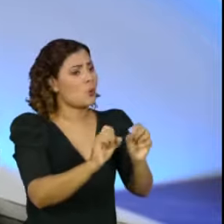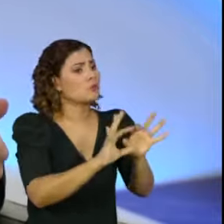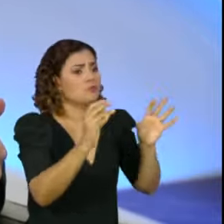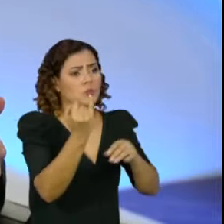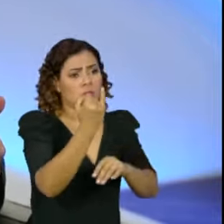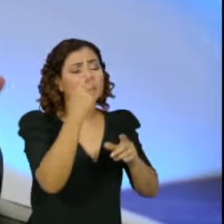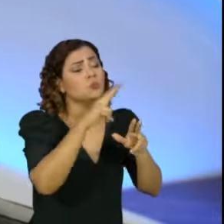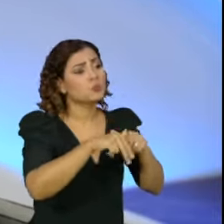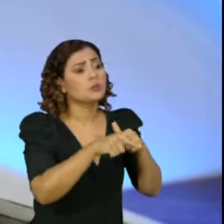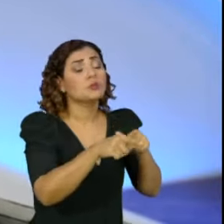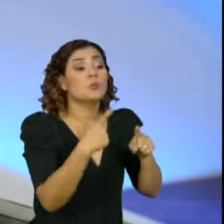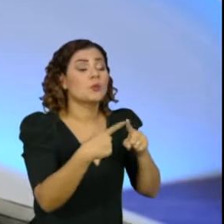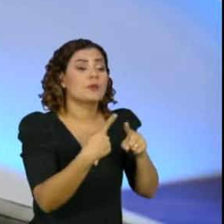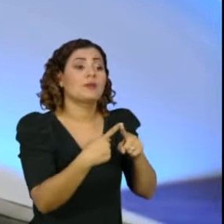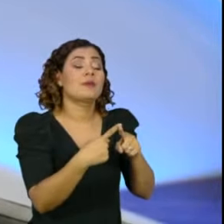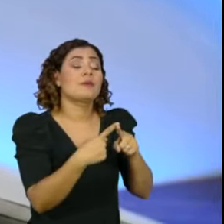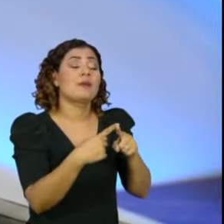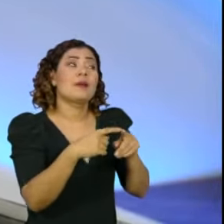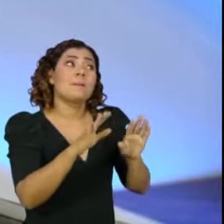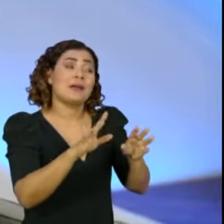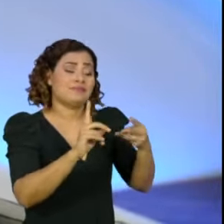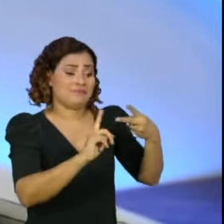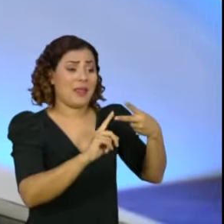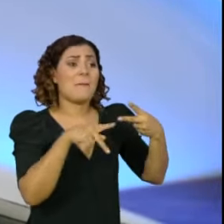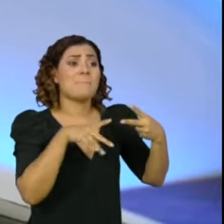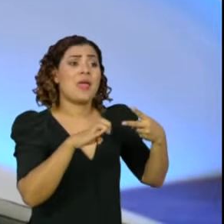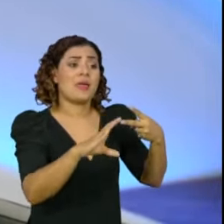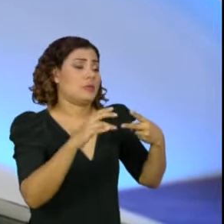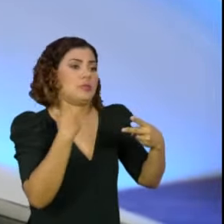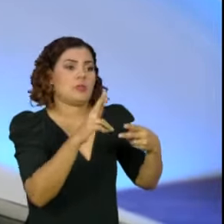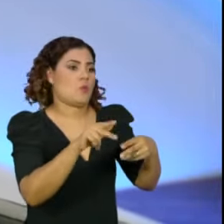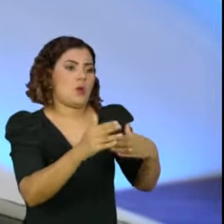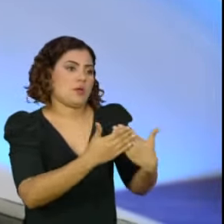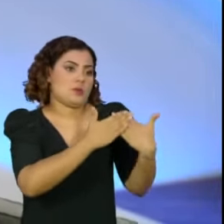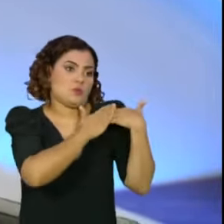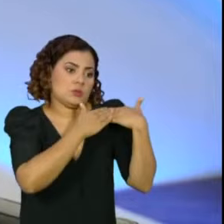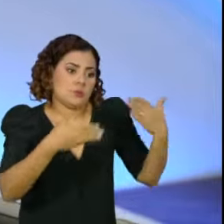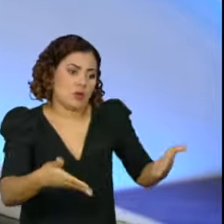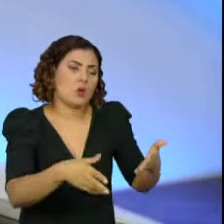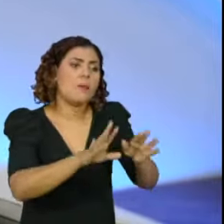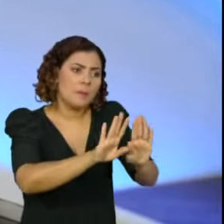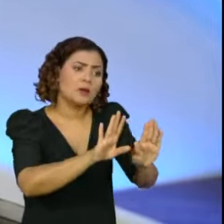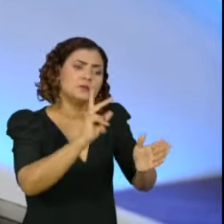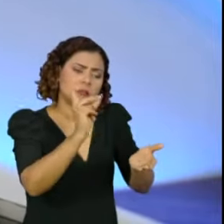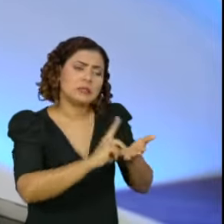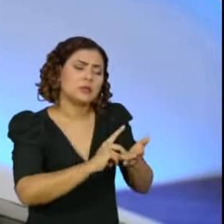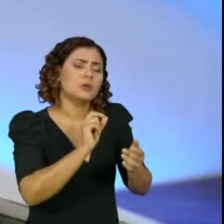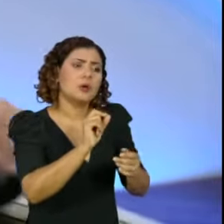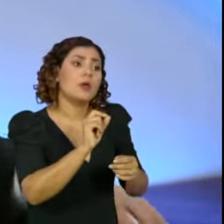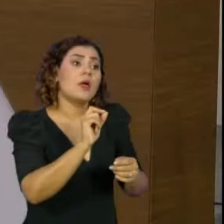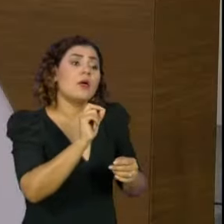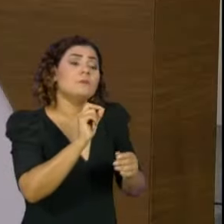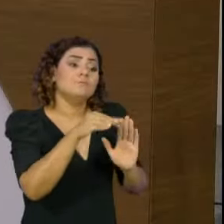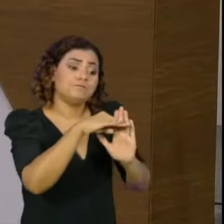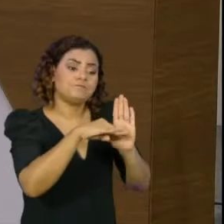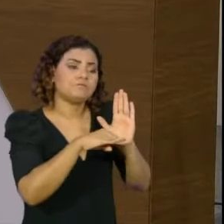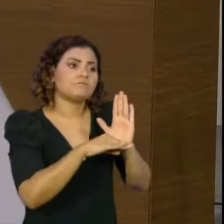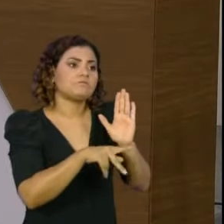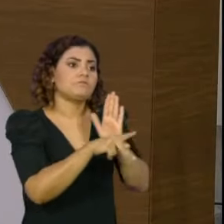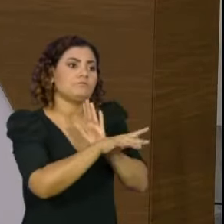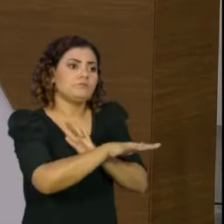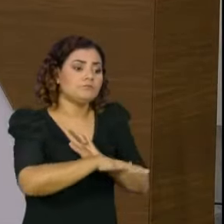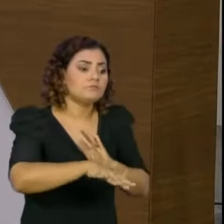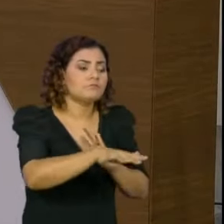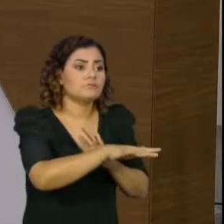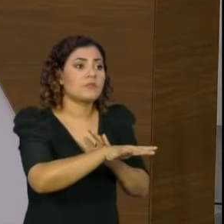onde eu sei, que é uma PEC que na Câmara, que não está no Senado Federal, nem é de nossa responsabilidade por hora, é o estabelecimento de critérios para